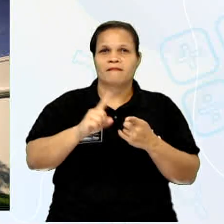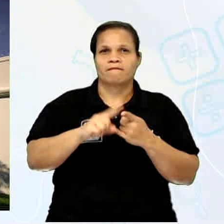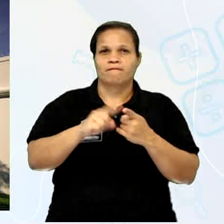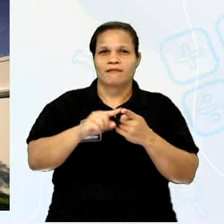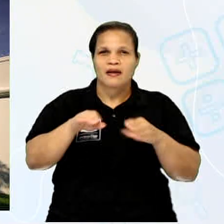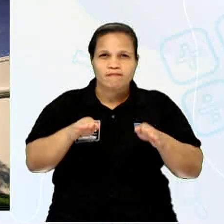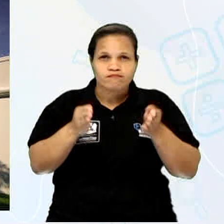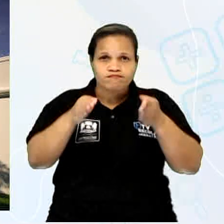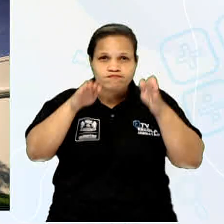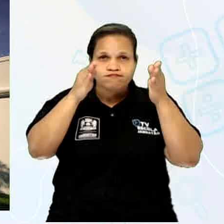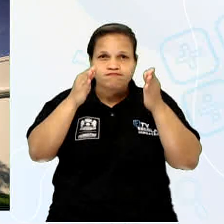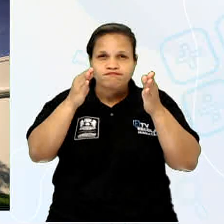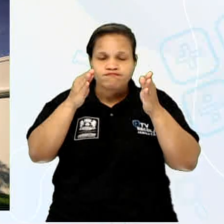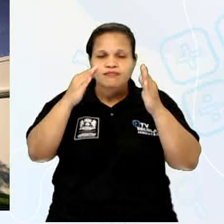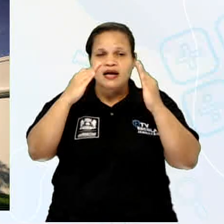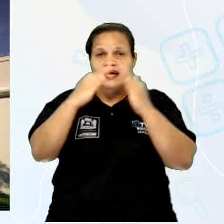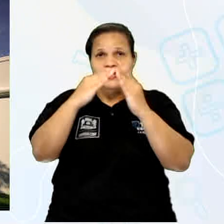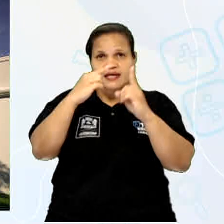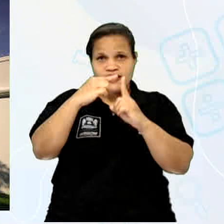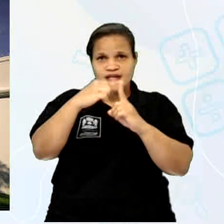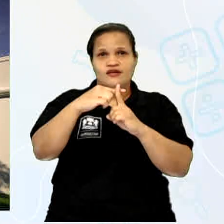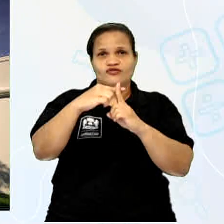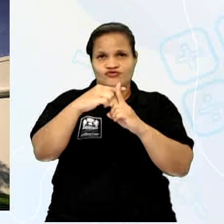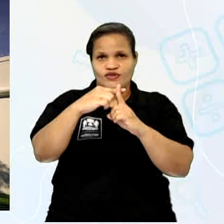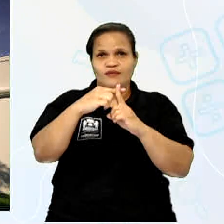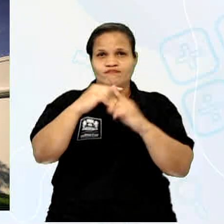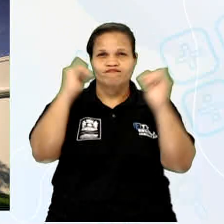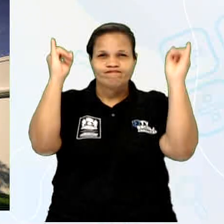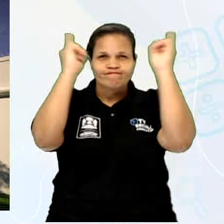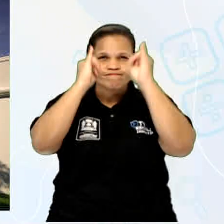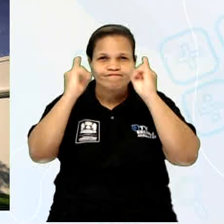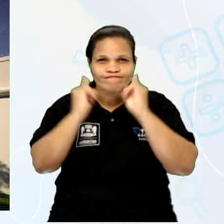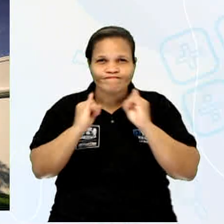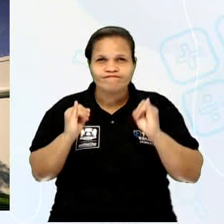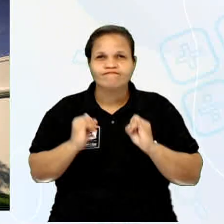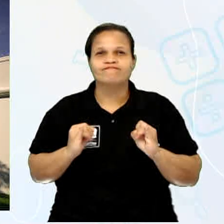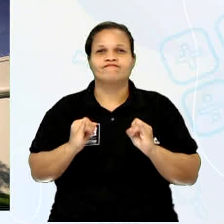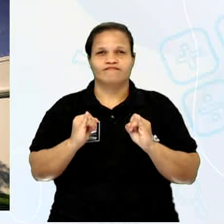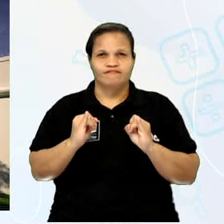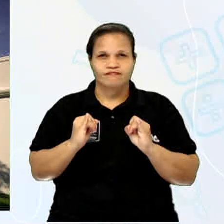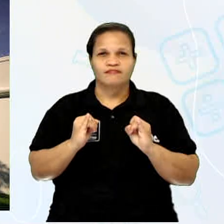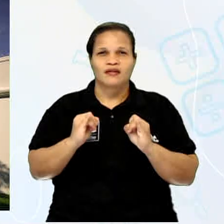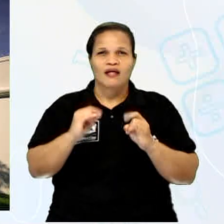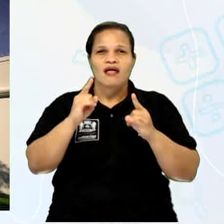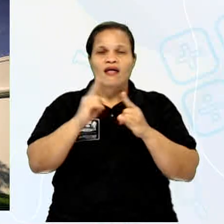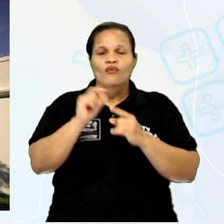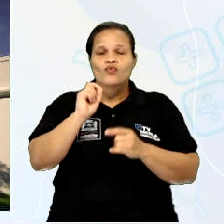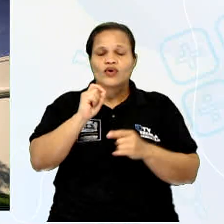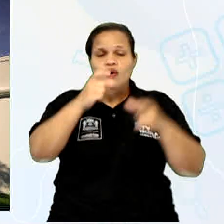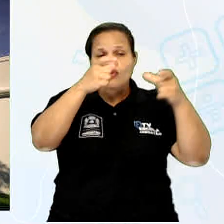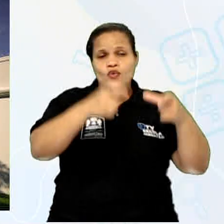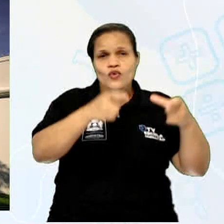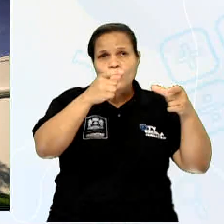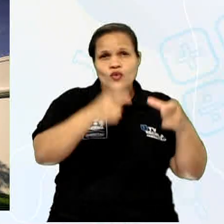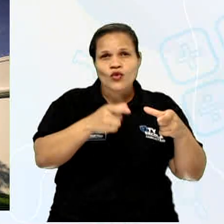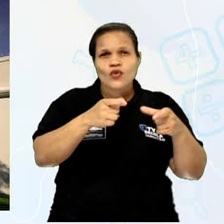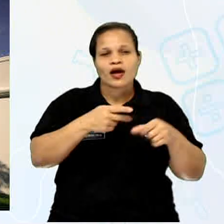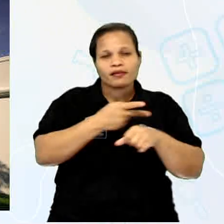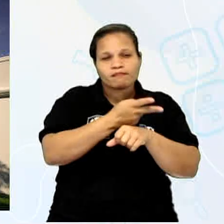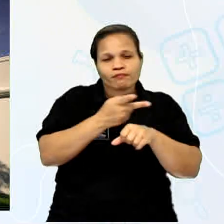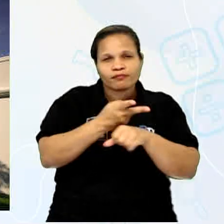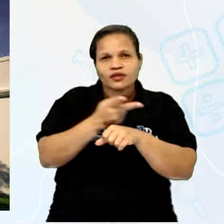Martírios, que foi demolida. E é um espaço para visitação, pesquisa e realização de eventos e atividades